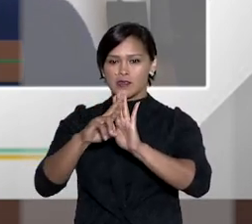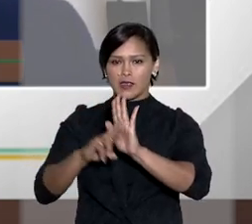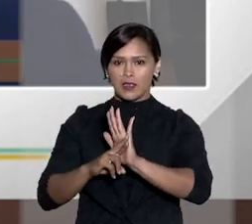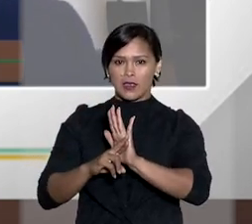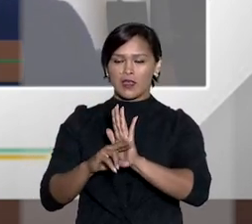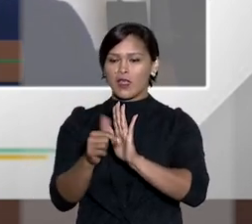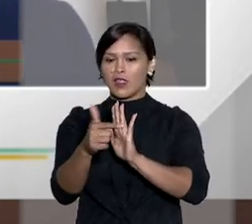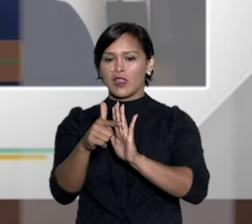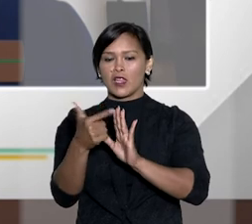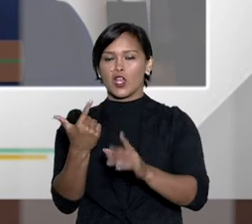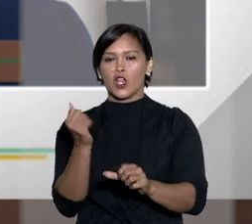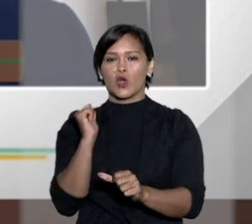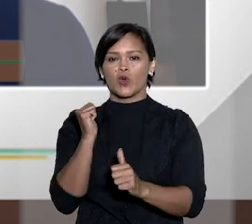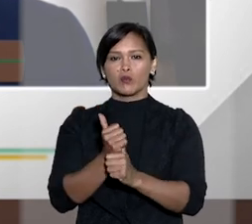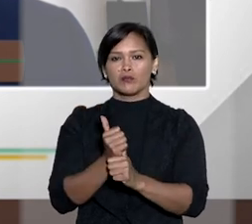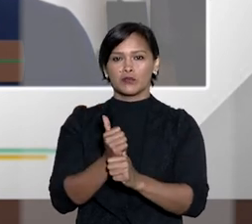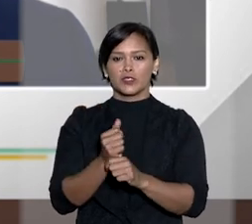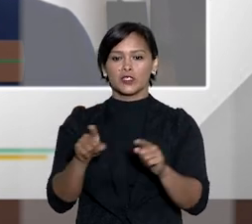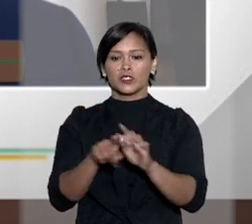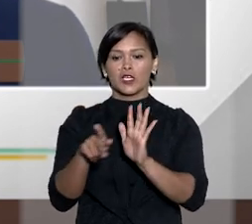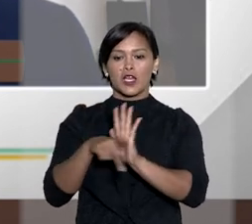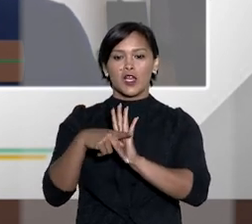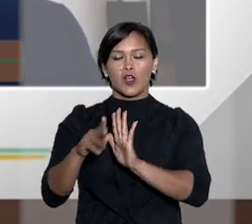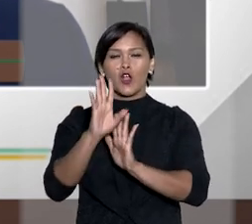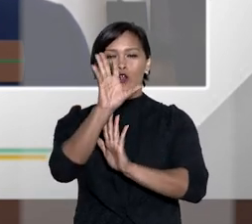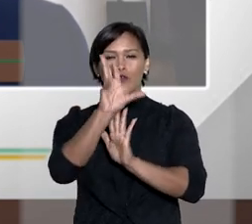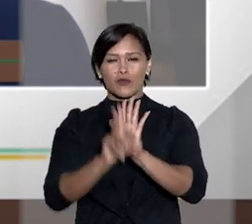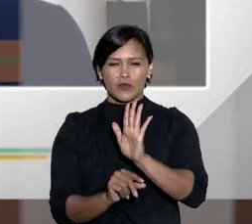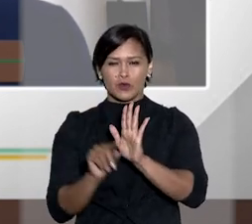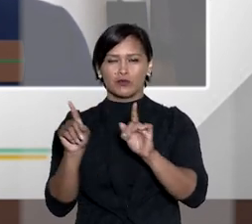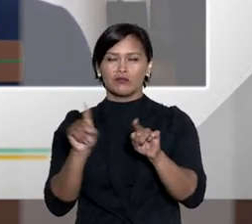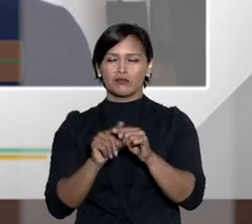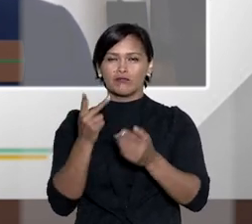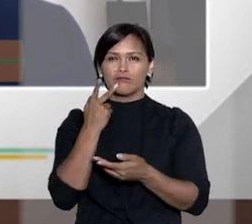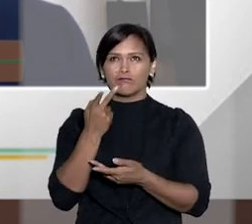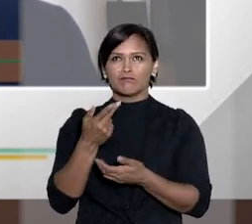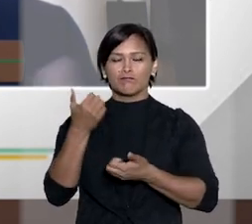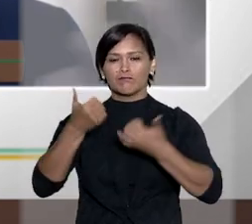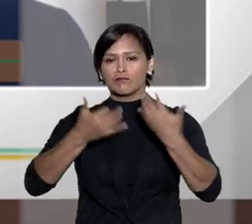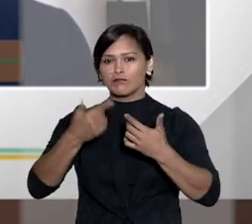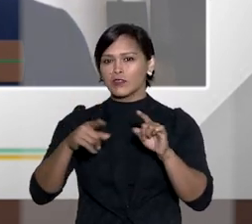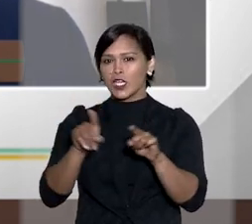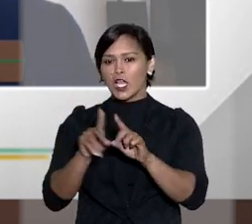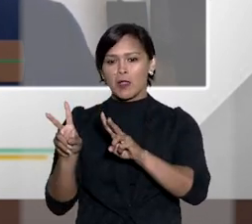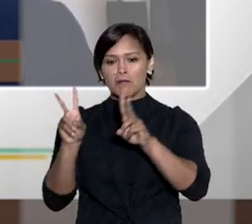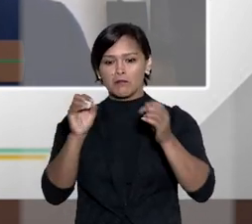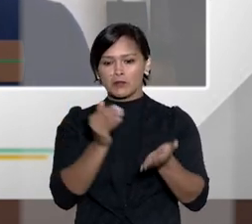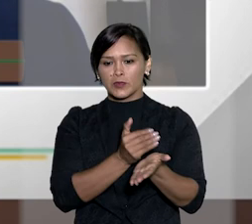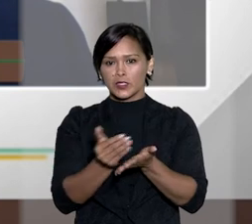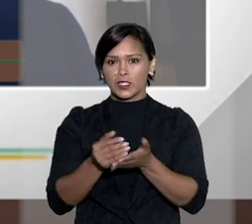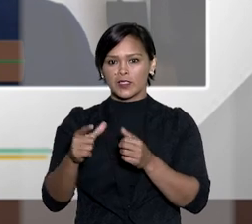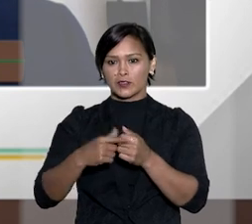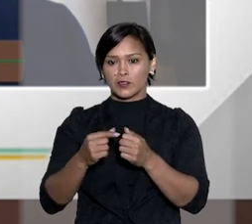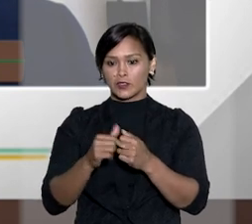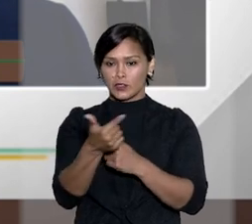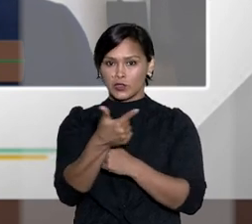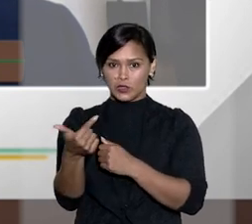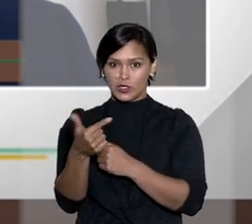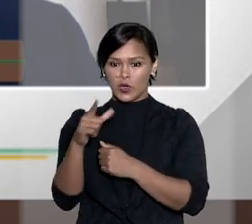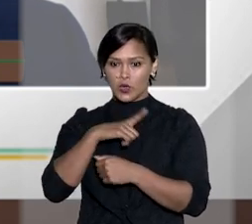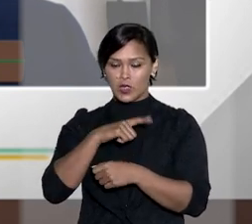e essas regras não serem submetidas ao próprio filtro vamos dizer assim